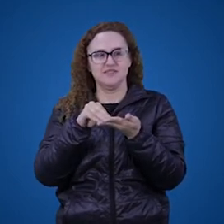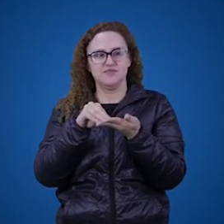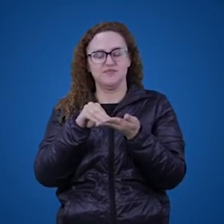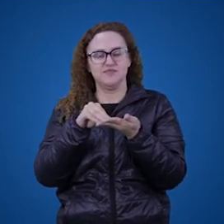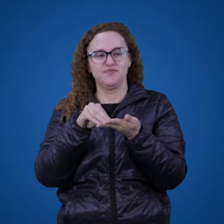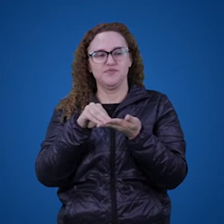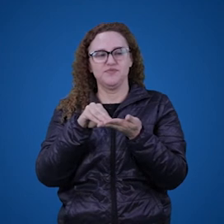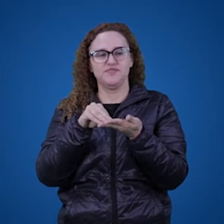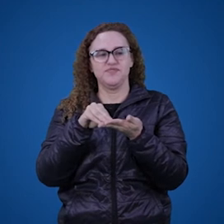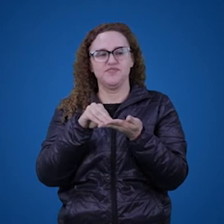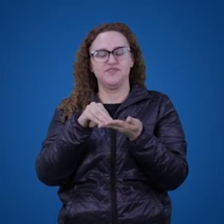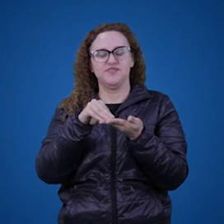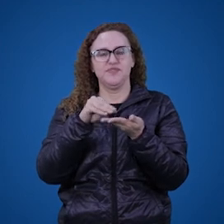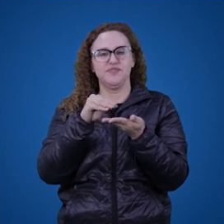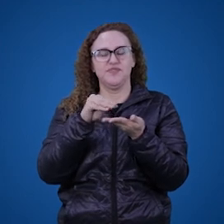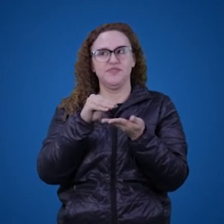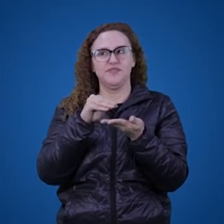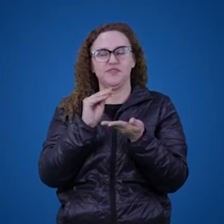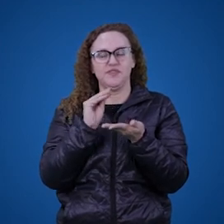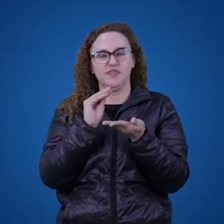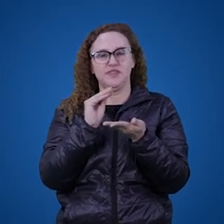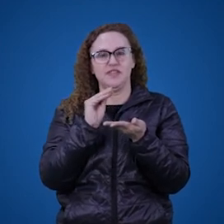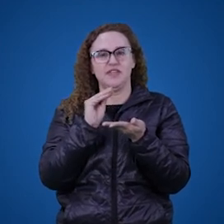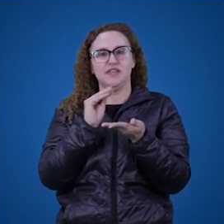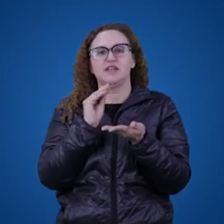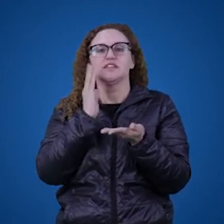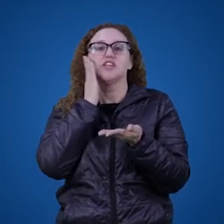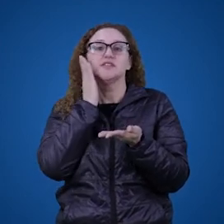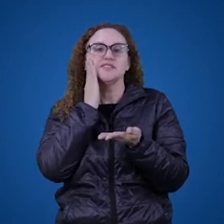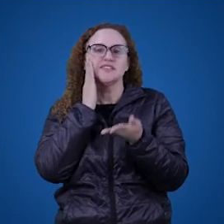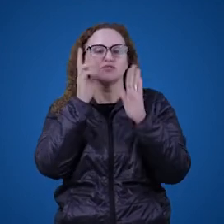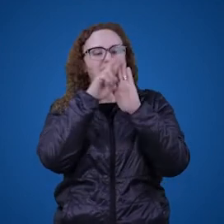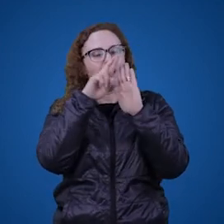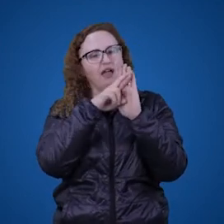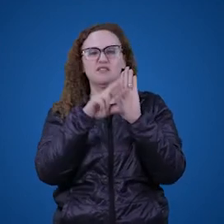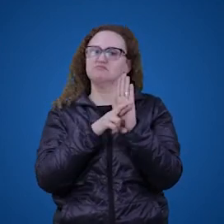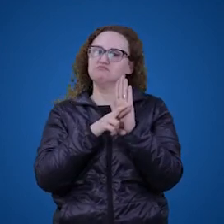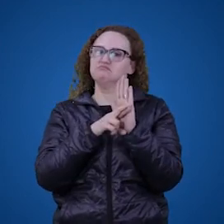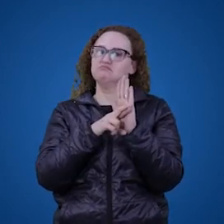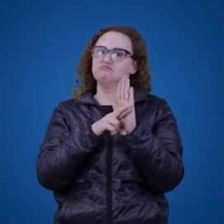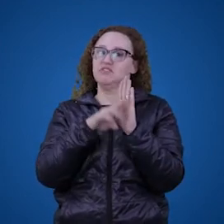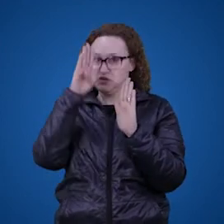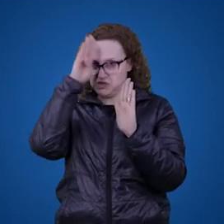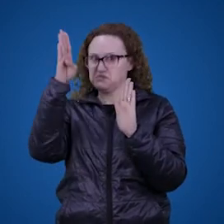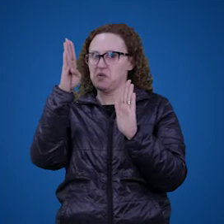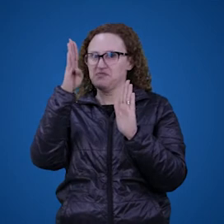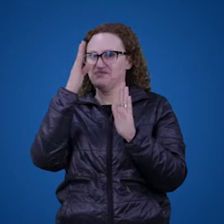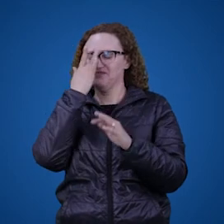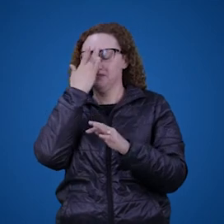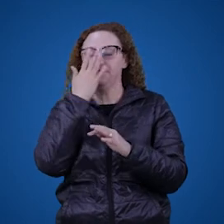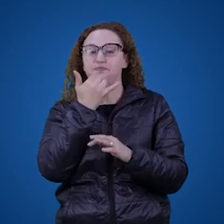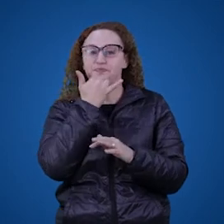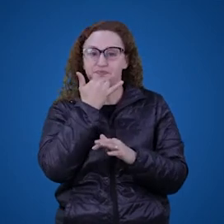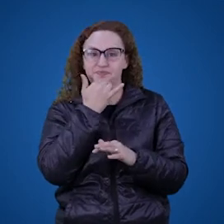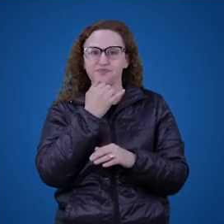segue regras. Esse é o ponto. Desculpem.